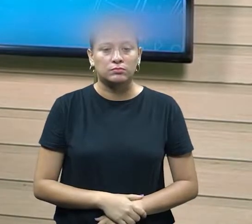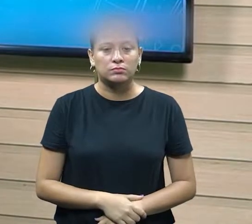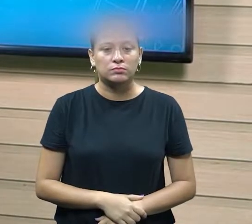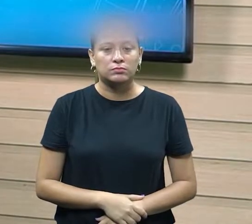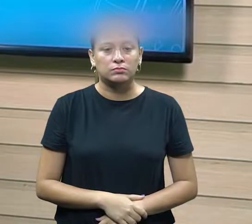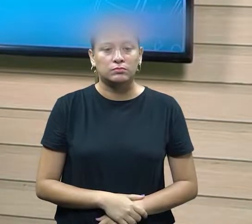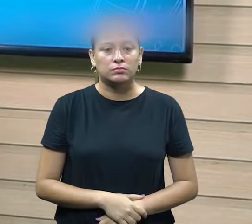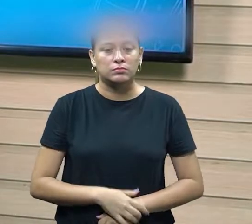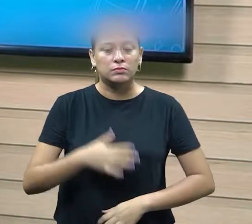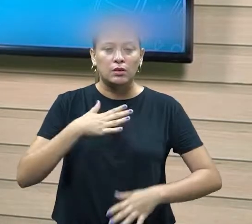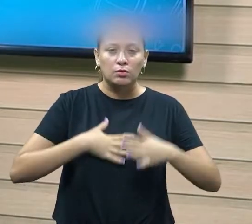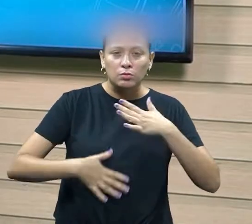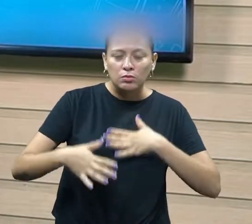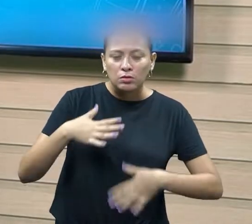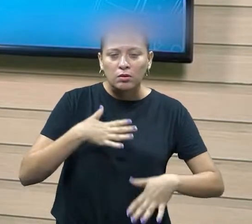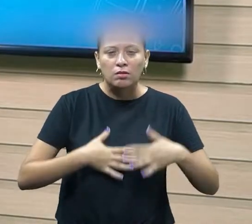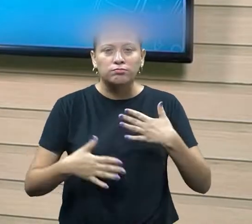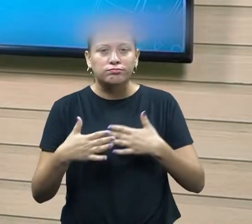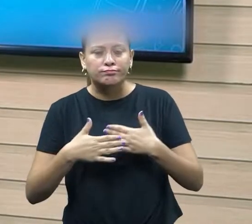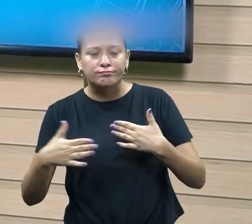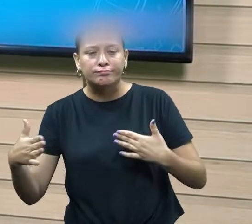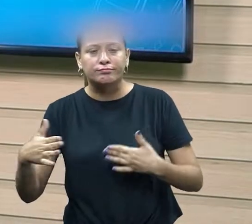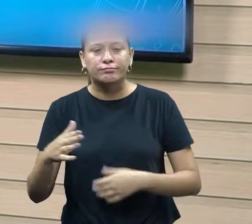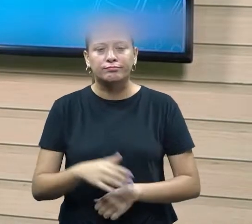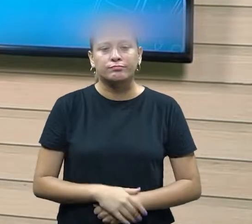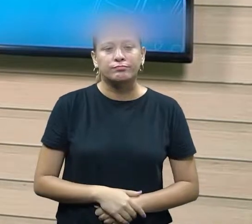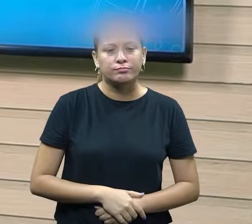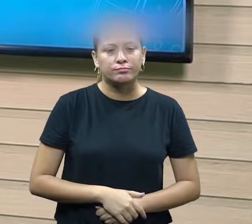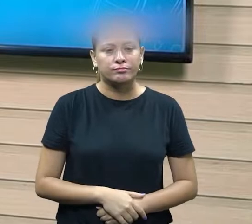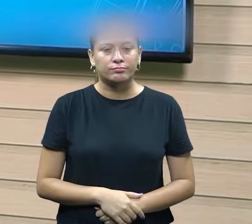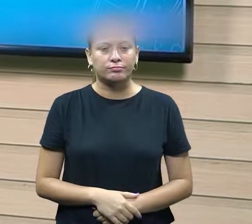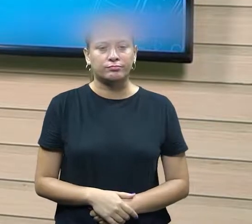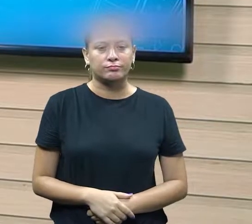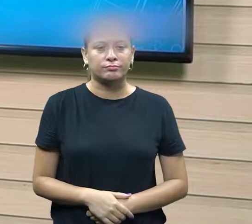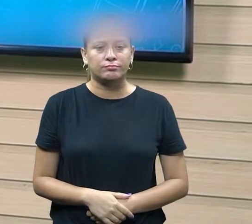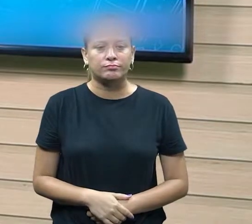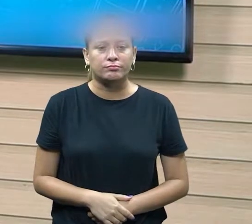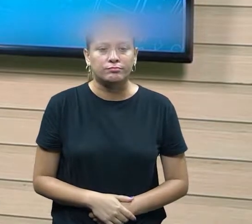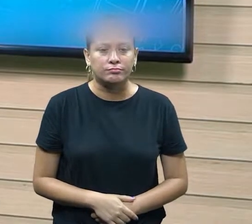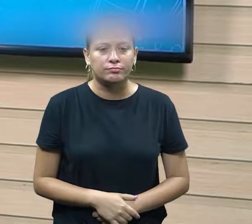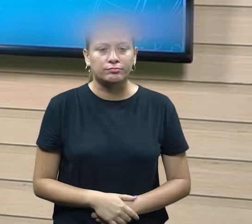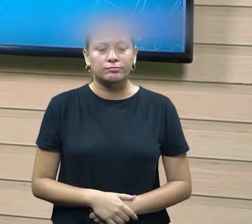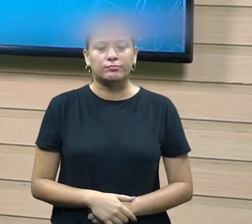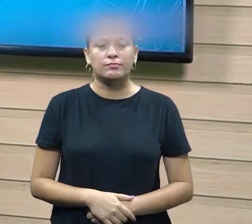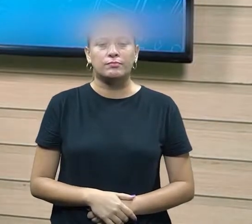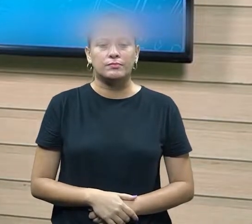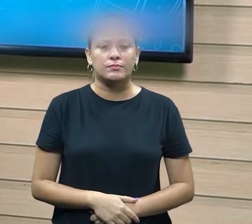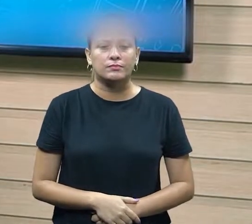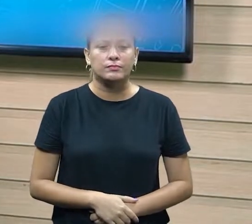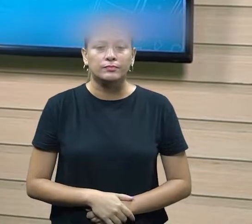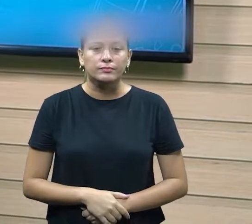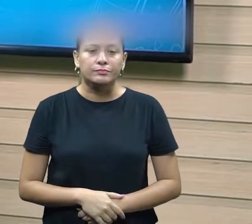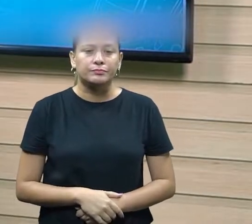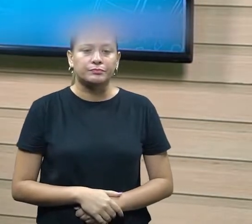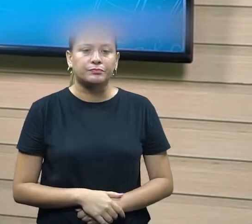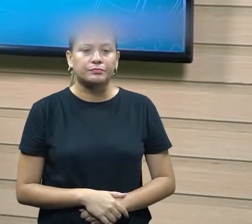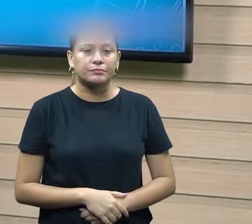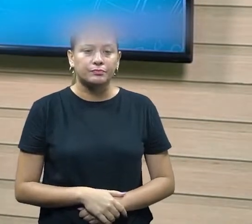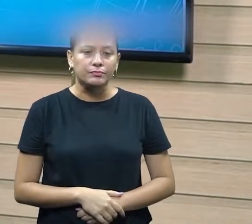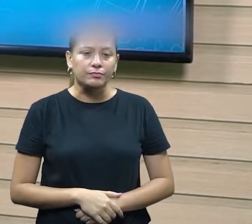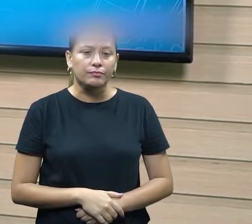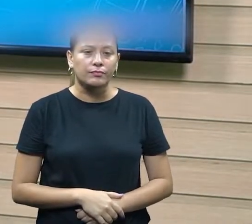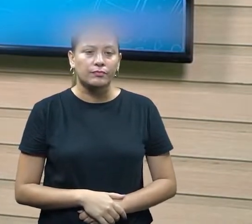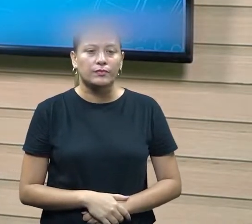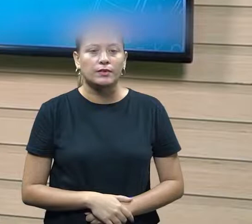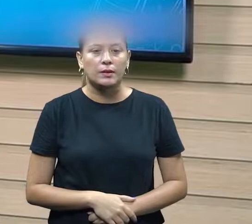transcorrer tranquilamente e vamos dar um estudo sobre isso dizer alguns elementos algumas situações que essas condições de ser